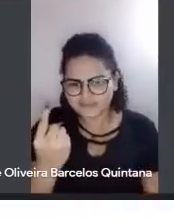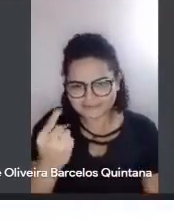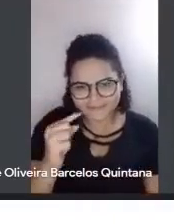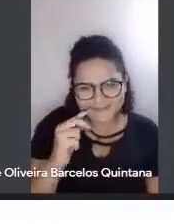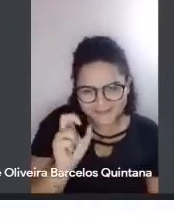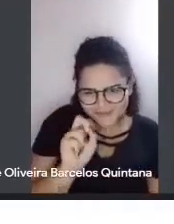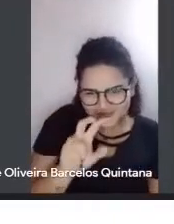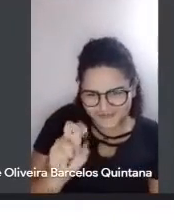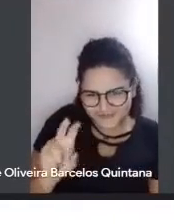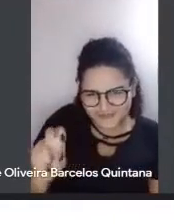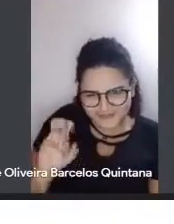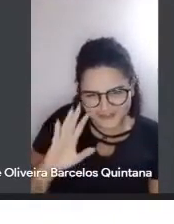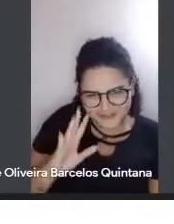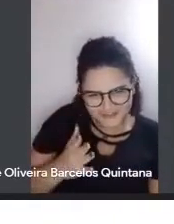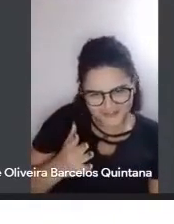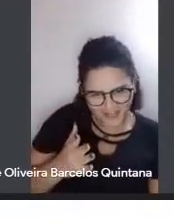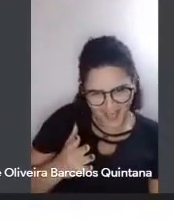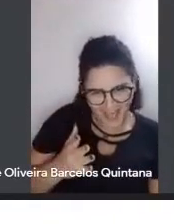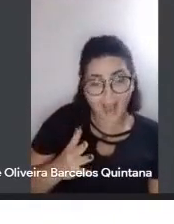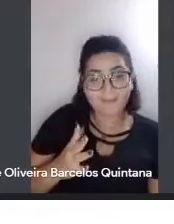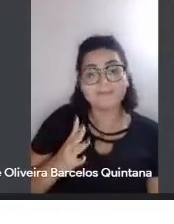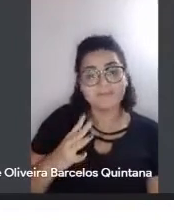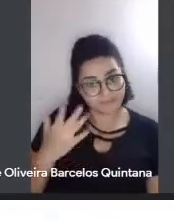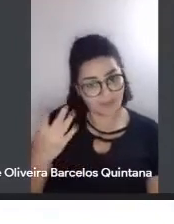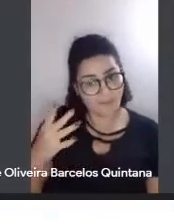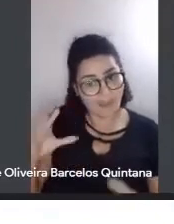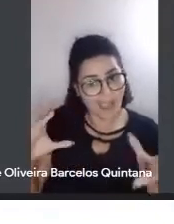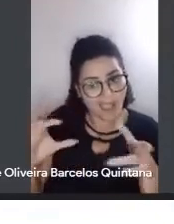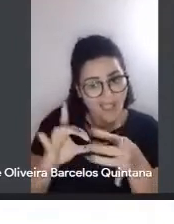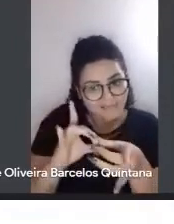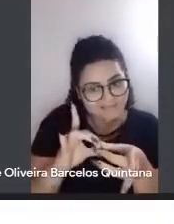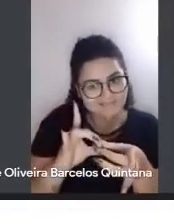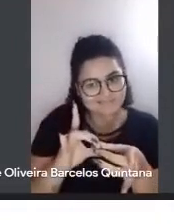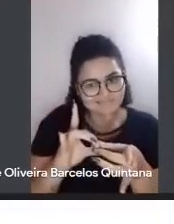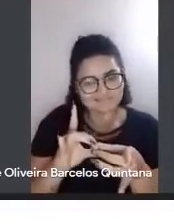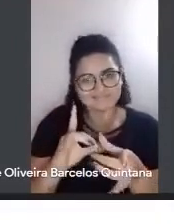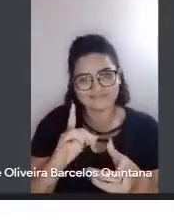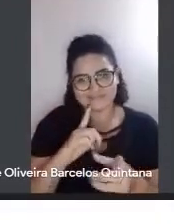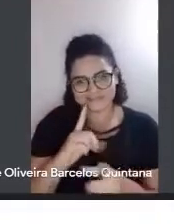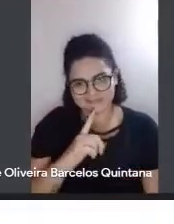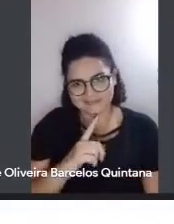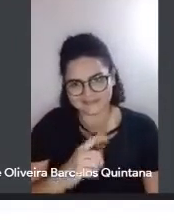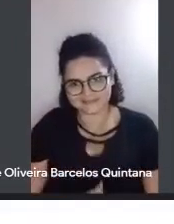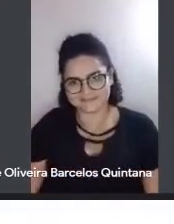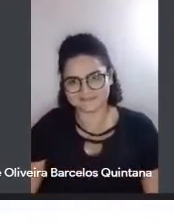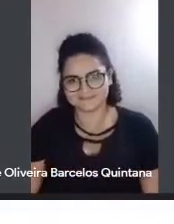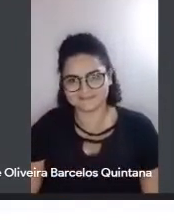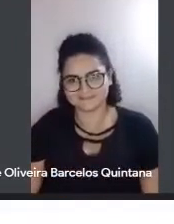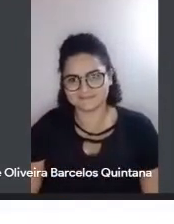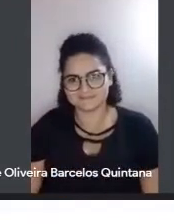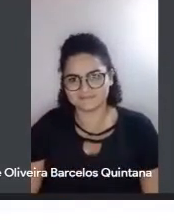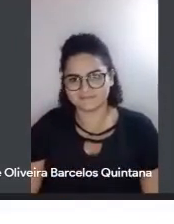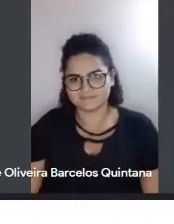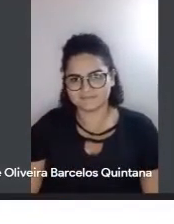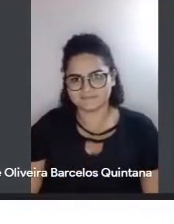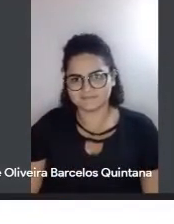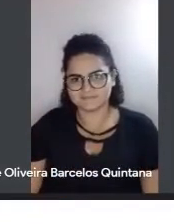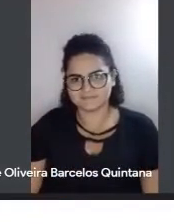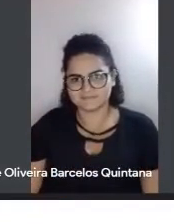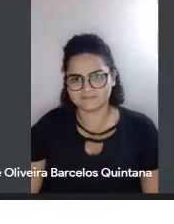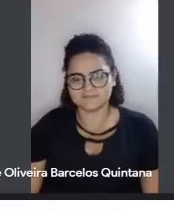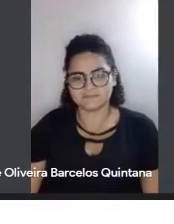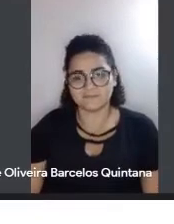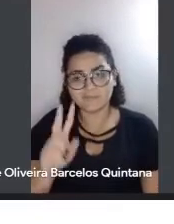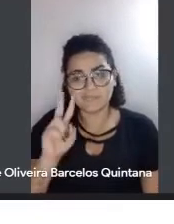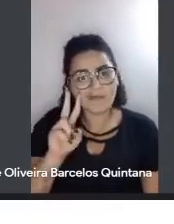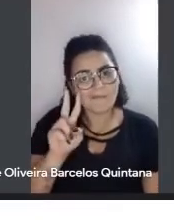ali se associam, período curto, ali se associam, mas vejam só como elas se